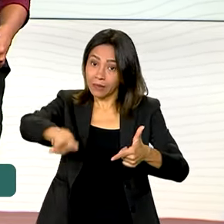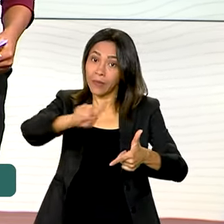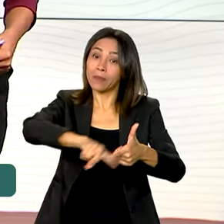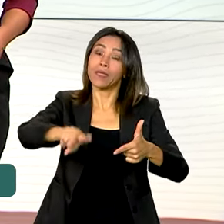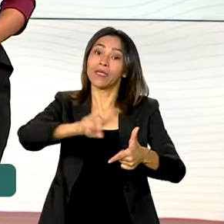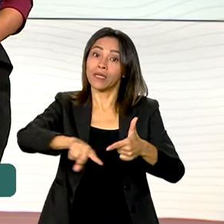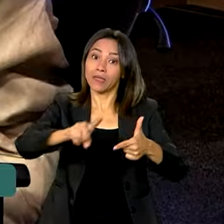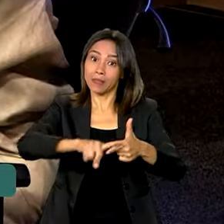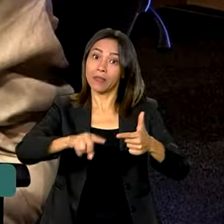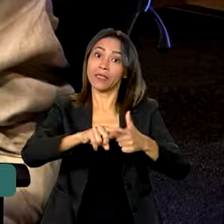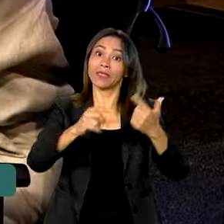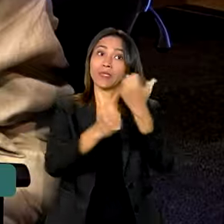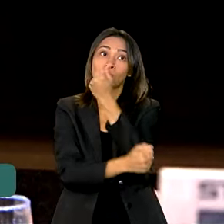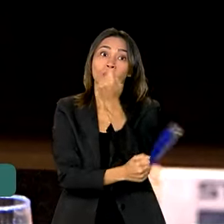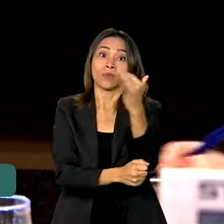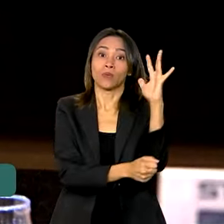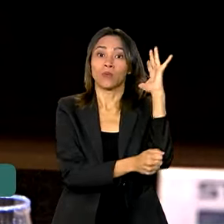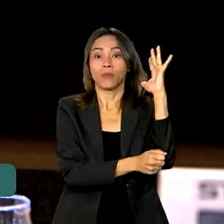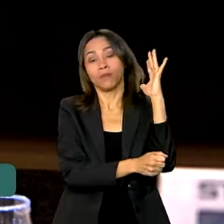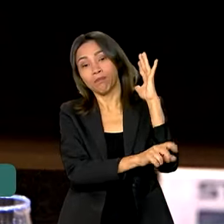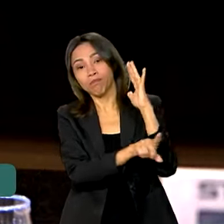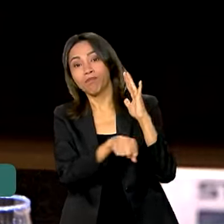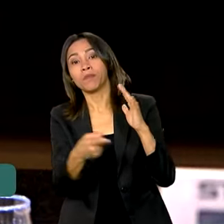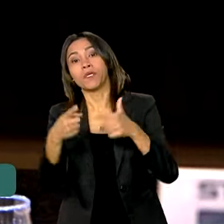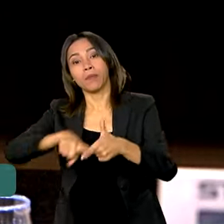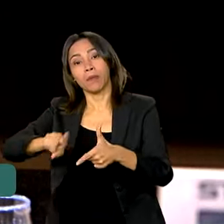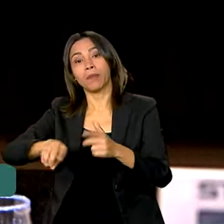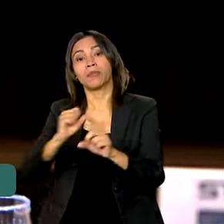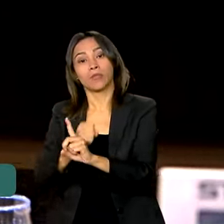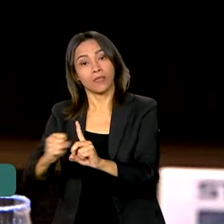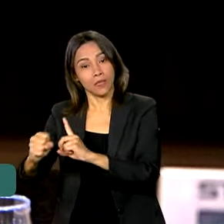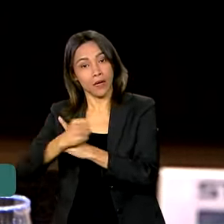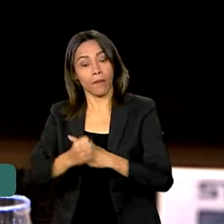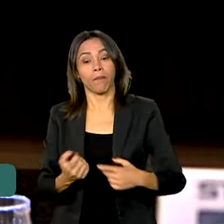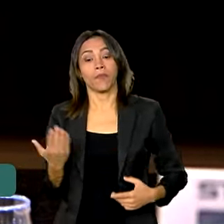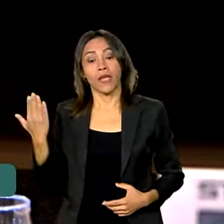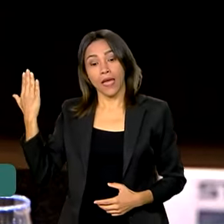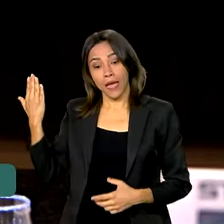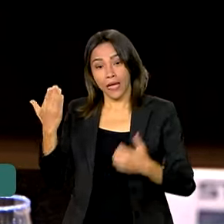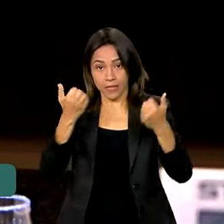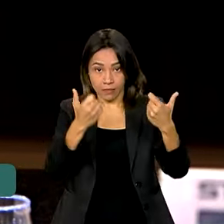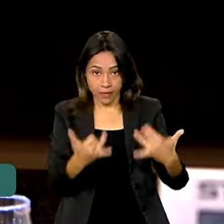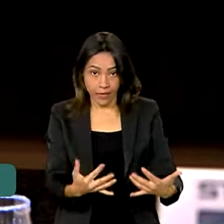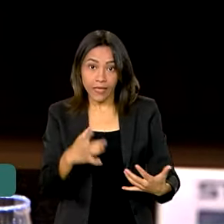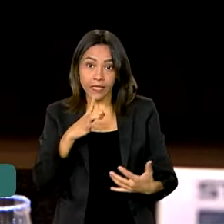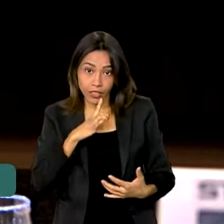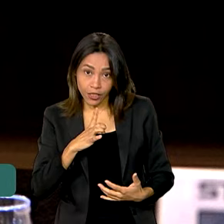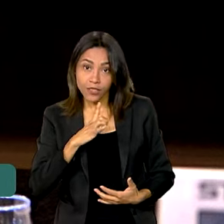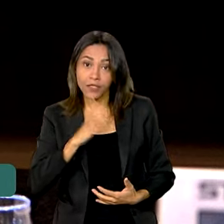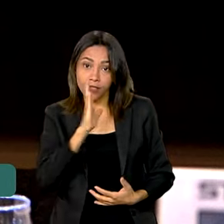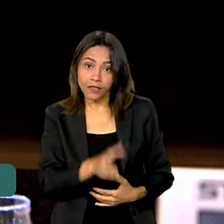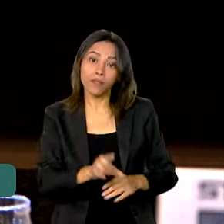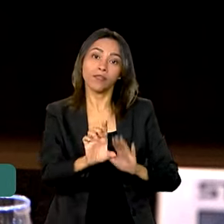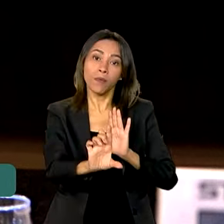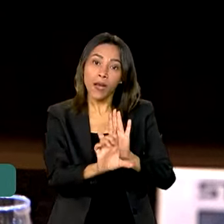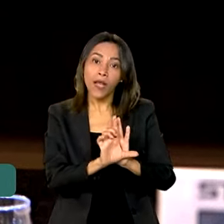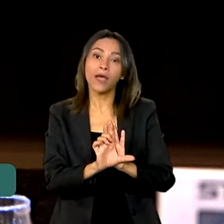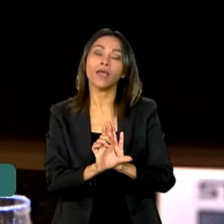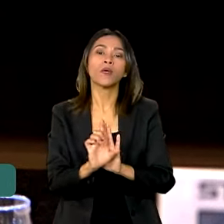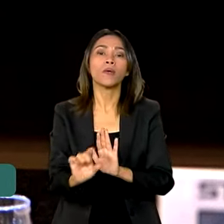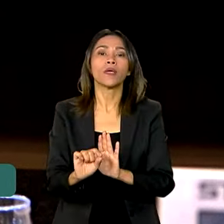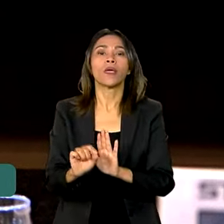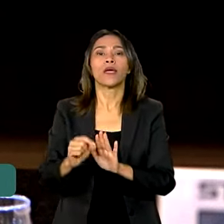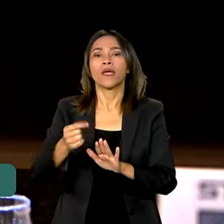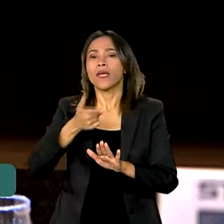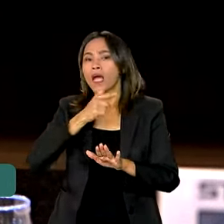e social. Na verdade, nós temos uma lei que assegura que o litoral, as suas